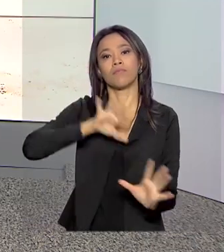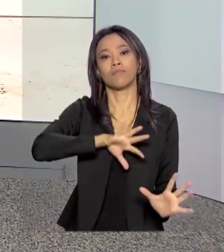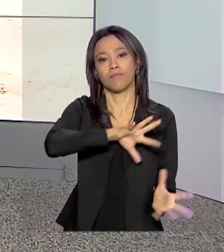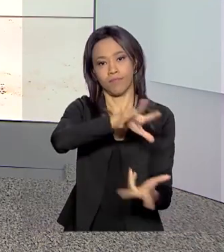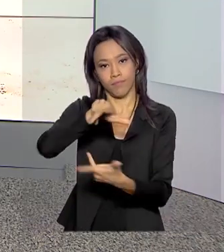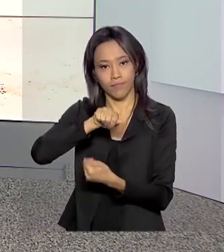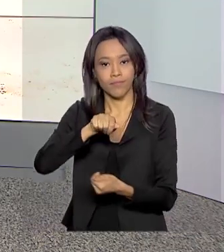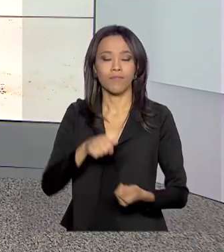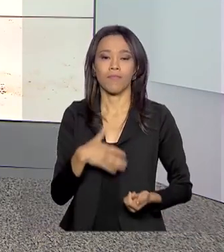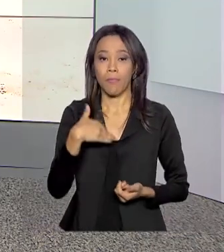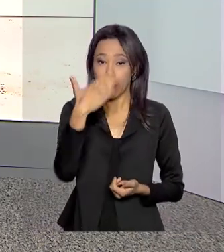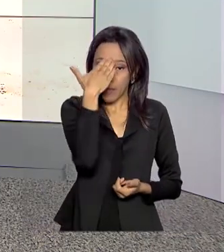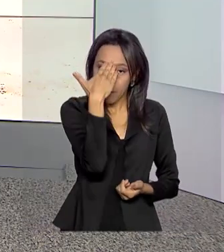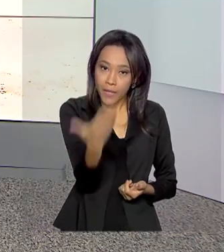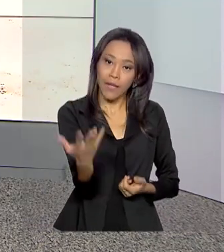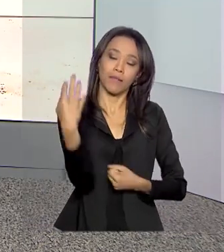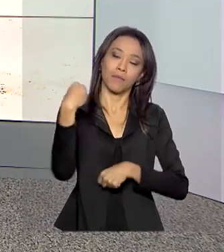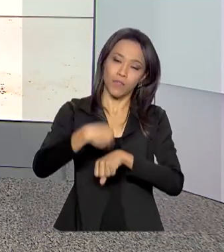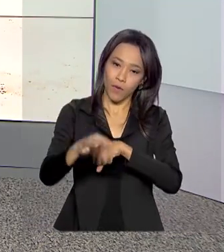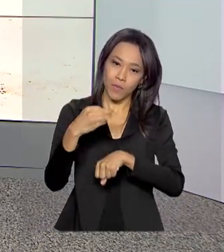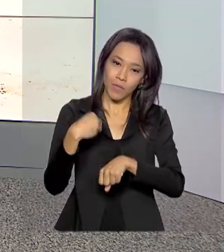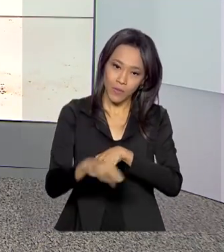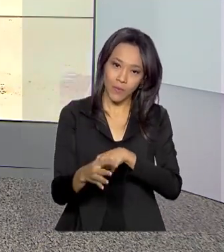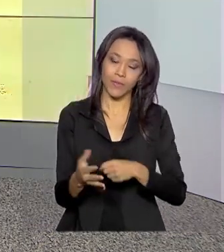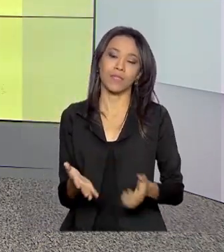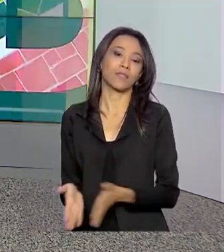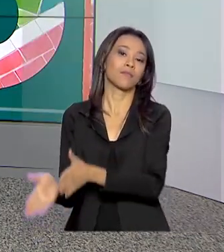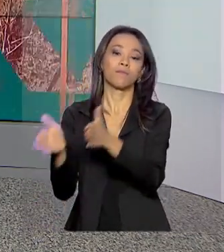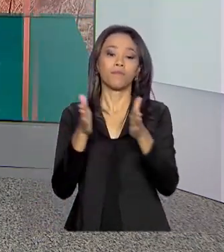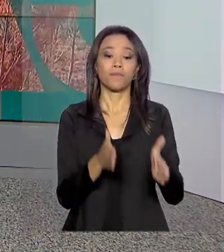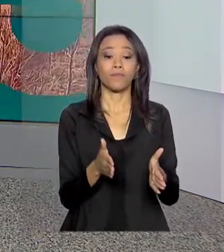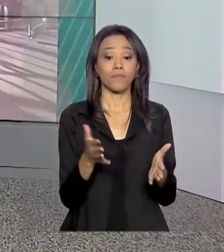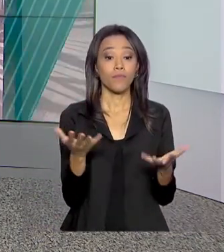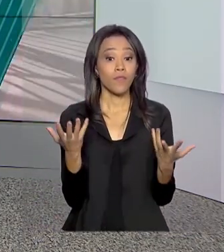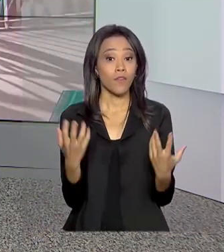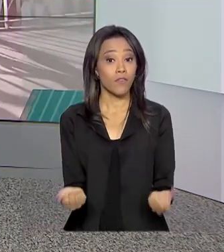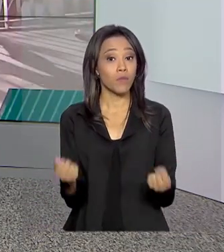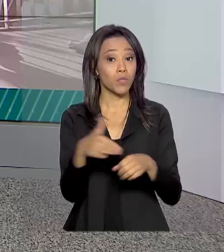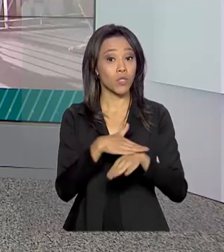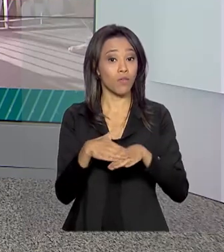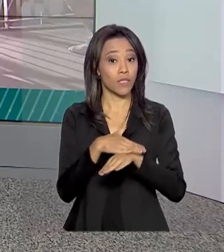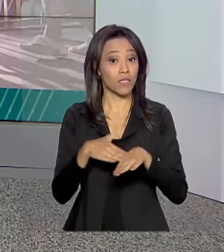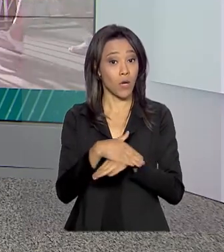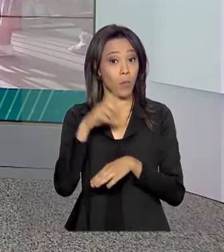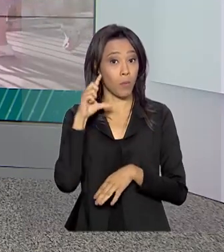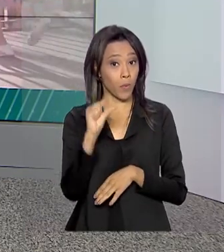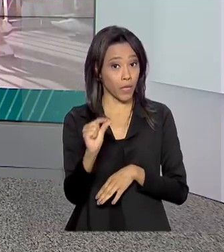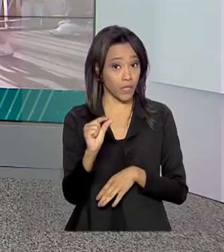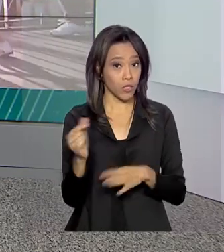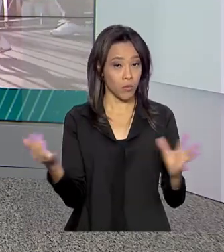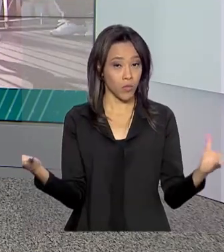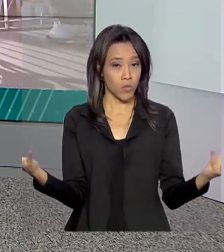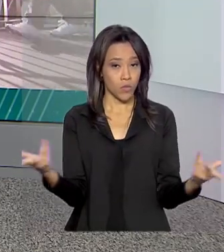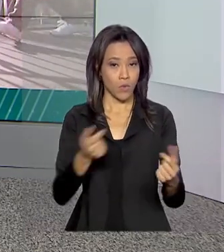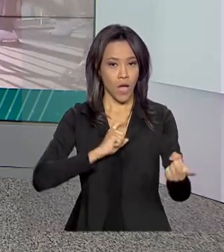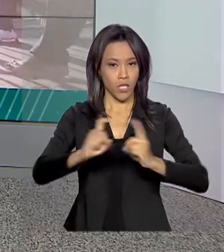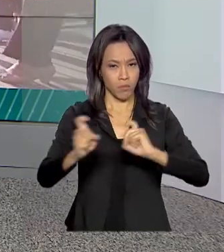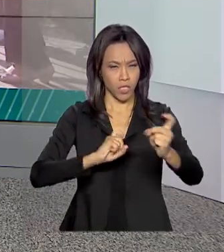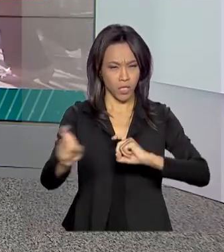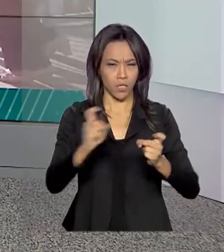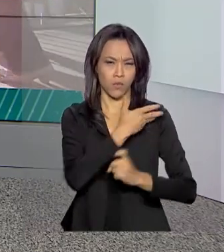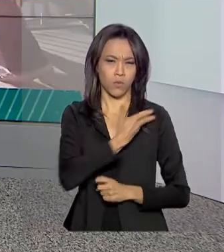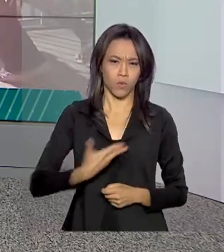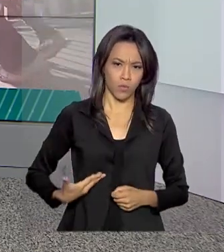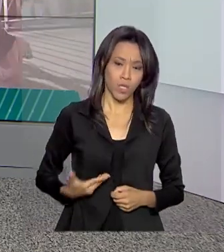Obrigada, Tiago, pelas suas informações ao vivo. E olha, vamos falar um pouquinho também sobre eficiência pública. Foram reduzidos